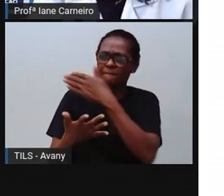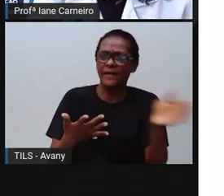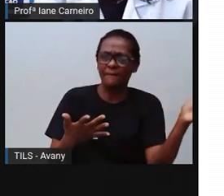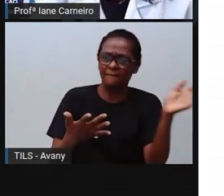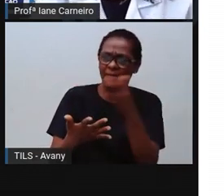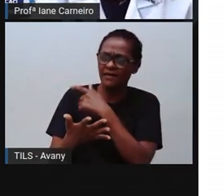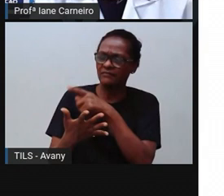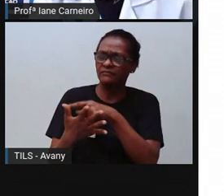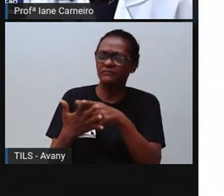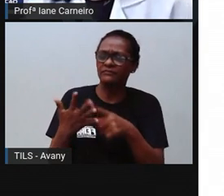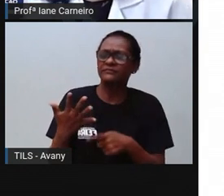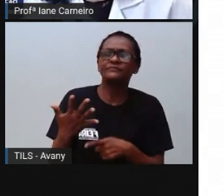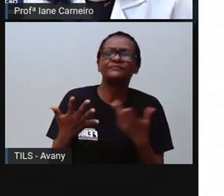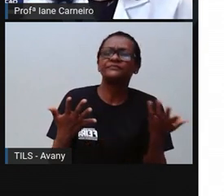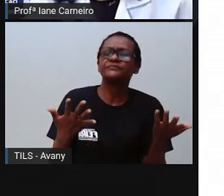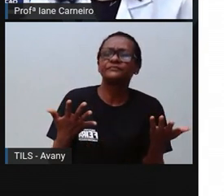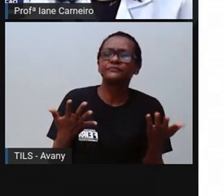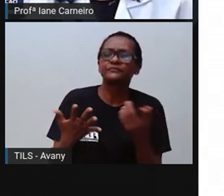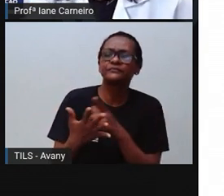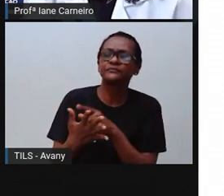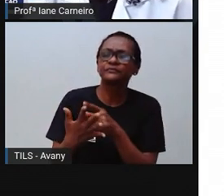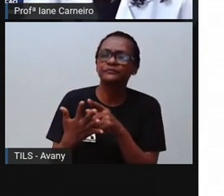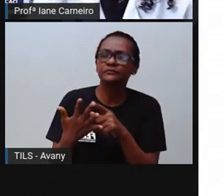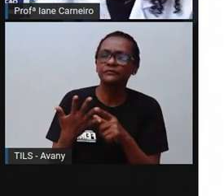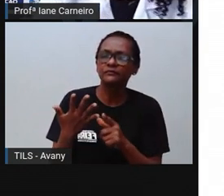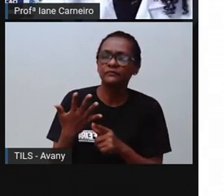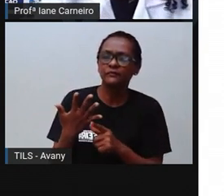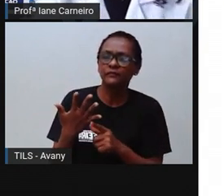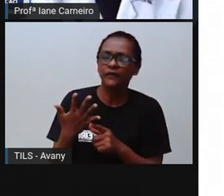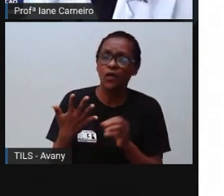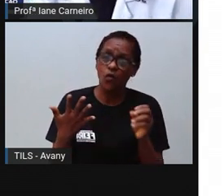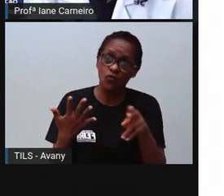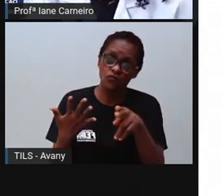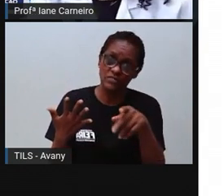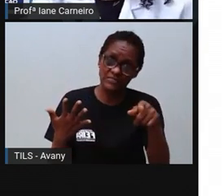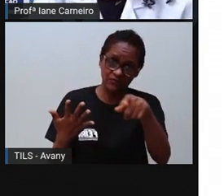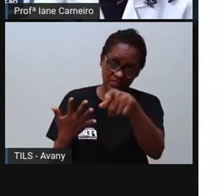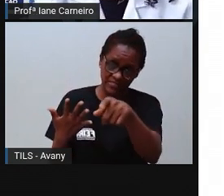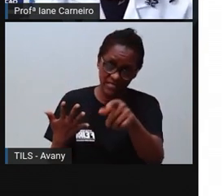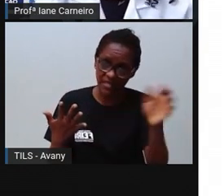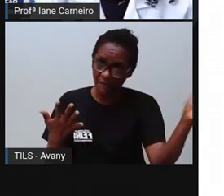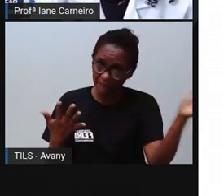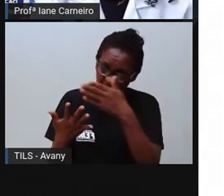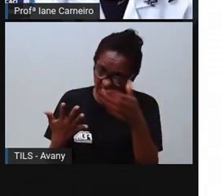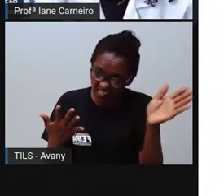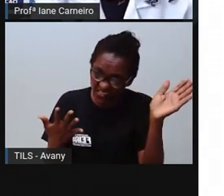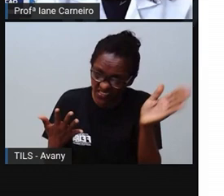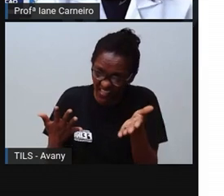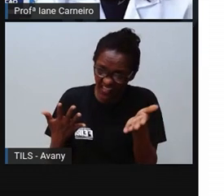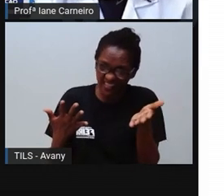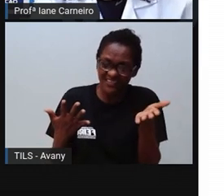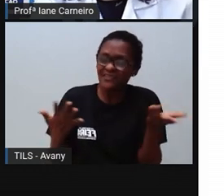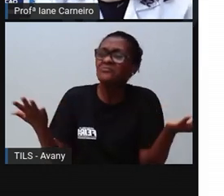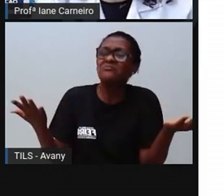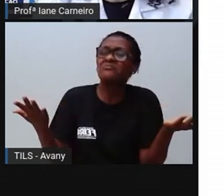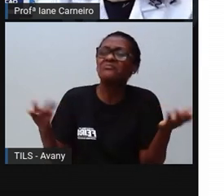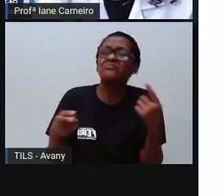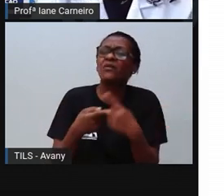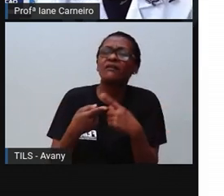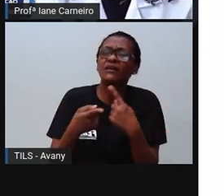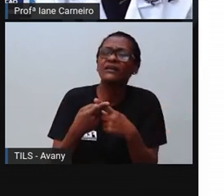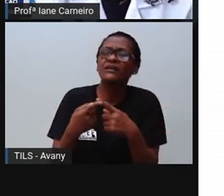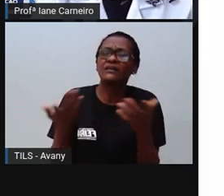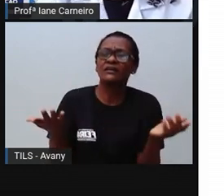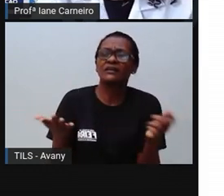aconteceu isso? Já alguém bateu em você? Ou você, né, já bateu em algum coleguinha? Será que você se sentiu de alguma dessas formas? Vamos ver.